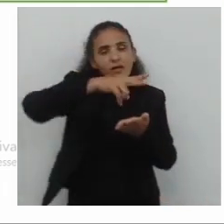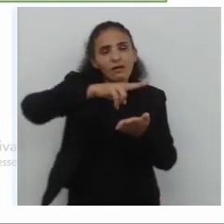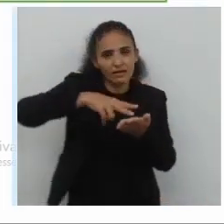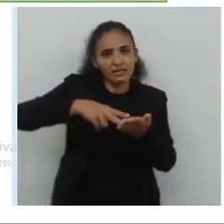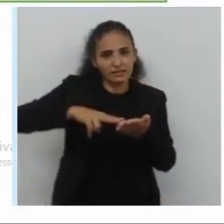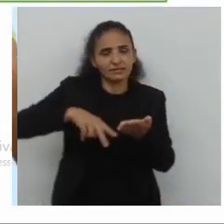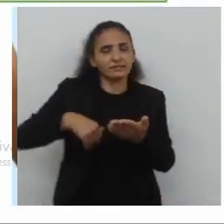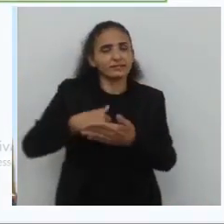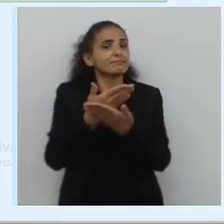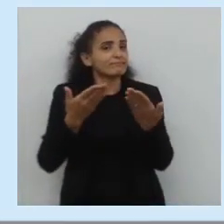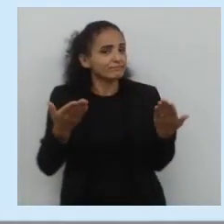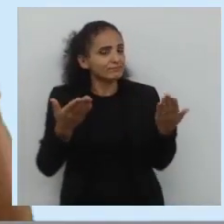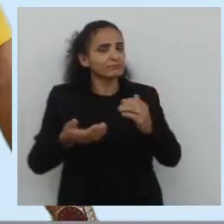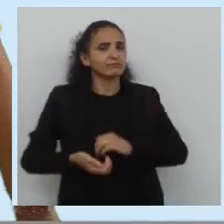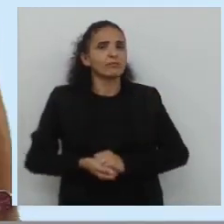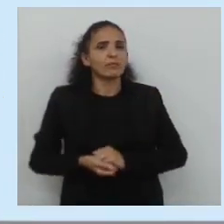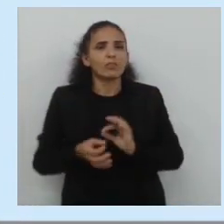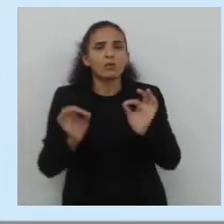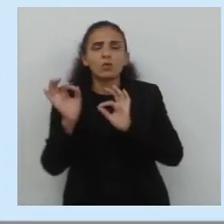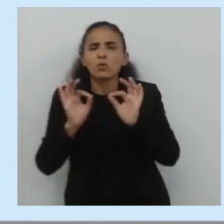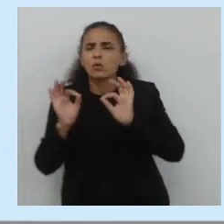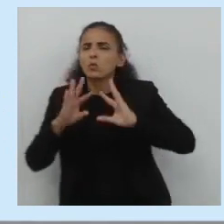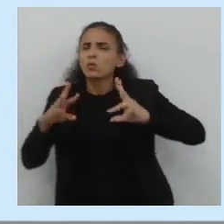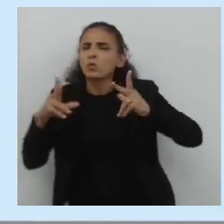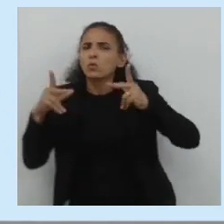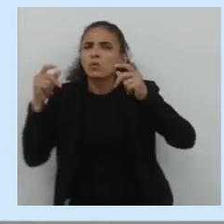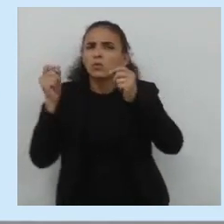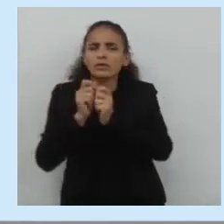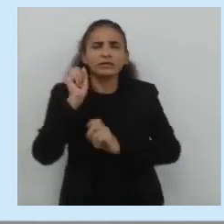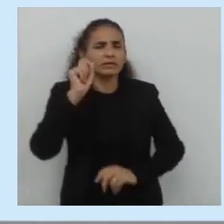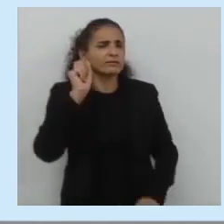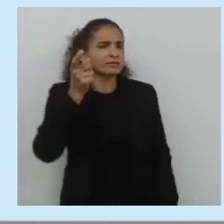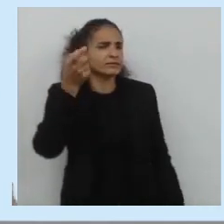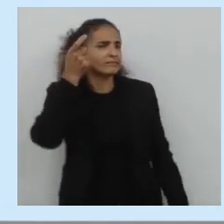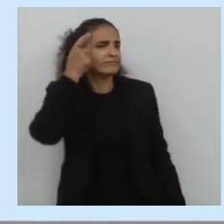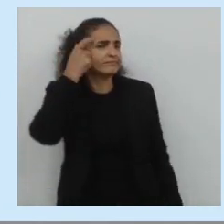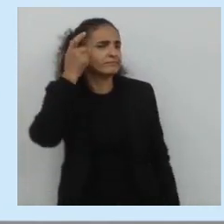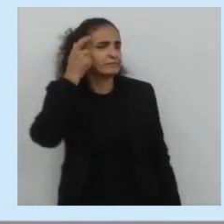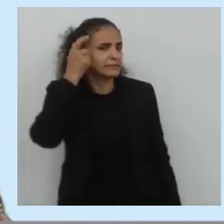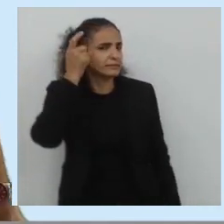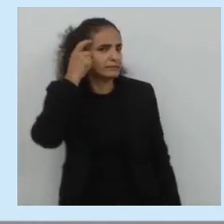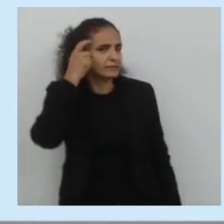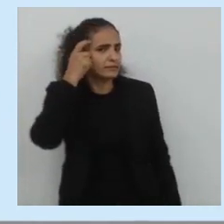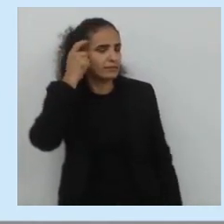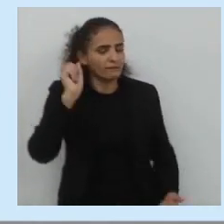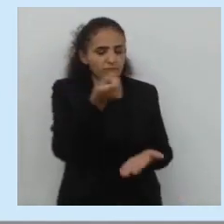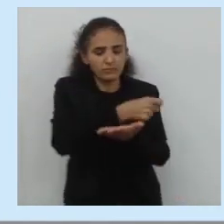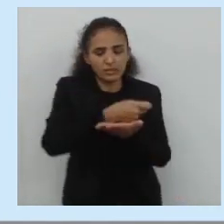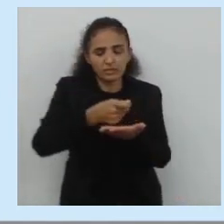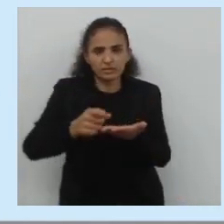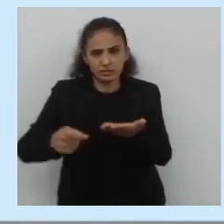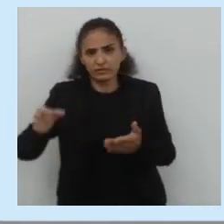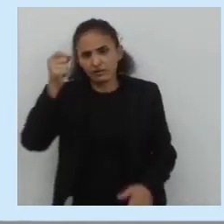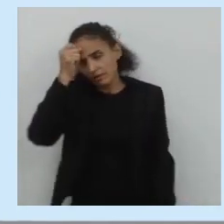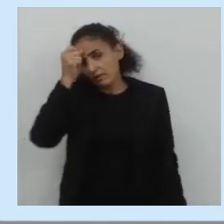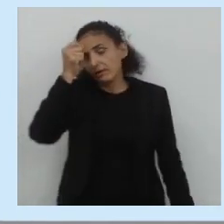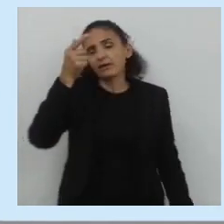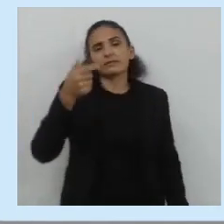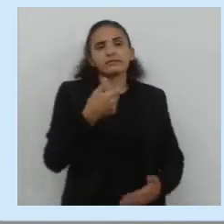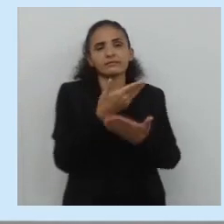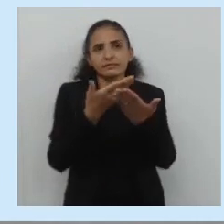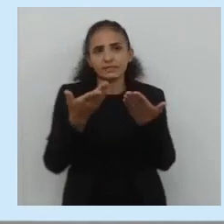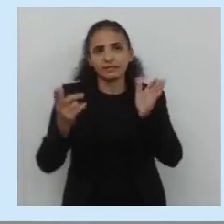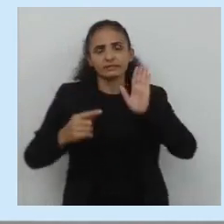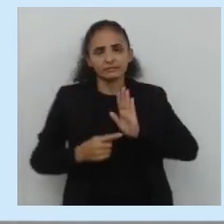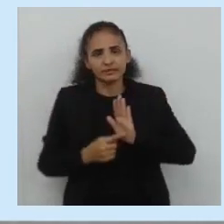defendida. Cortando para mim, o que é a tese defendida? É aquilo que você quer apresentar. É a ideia central